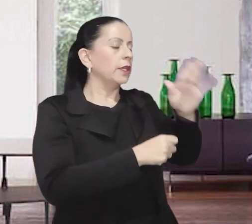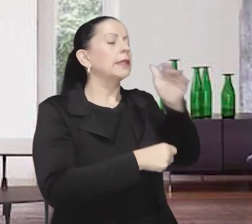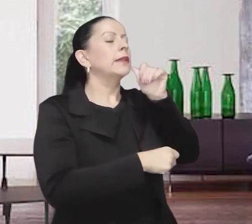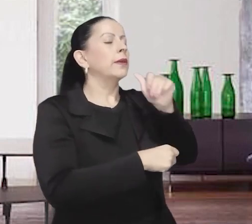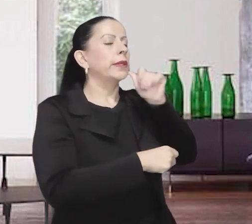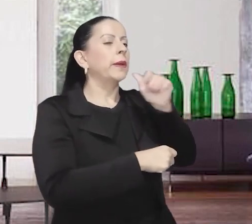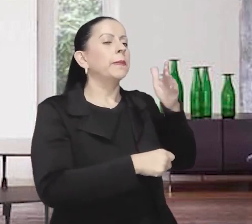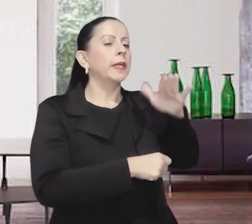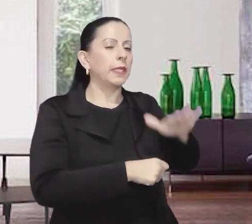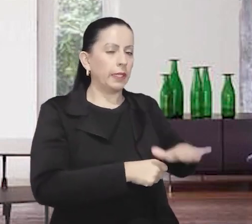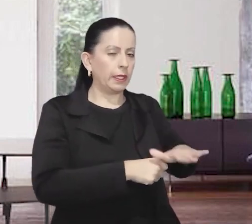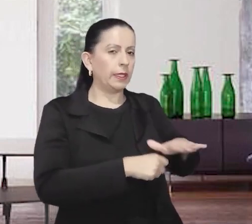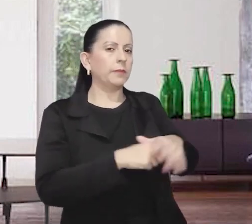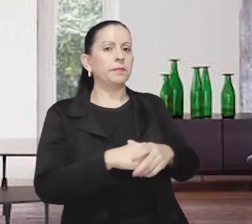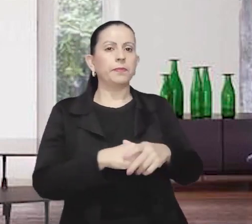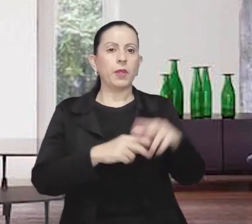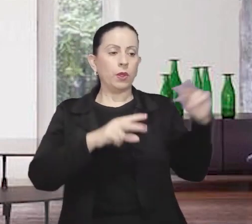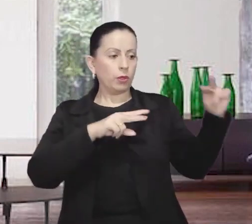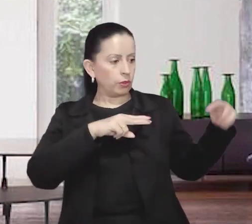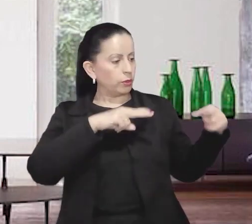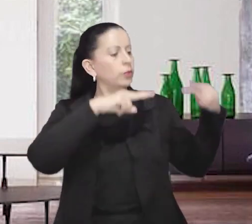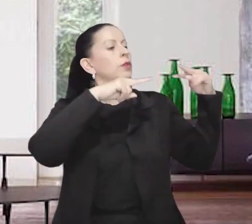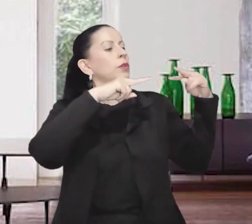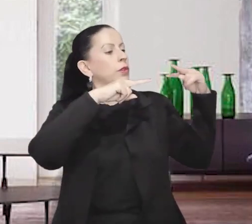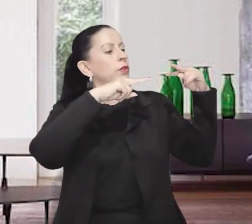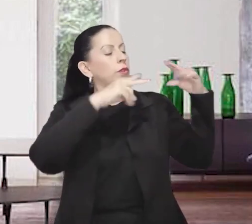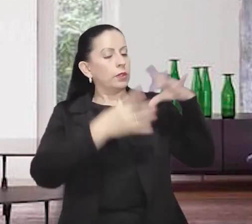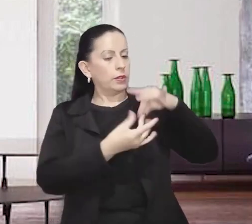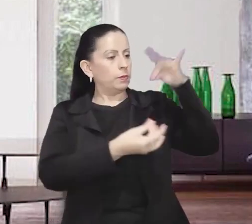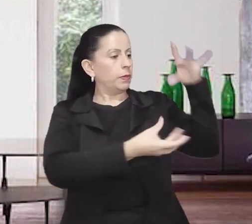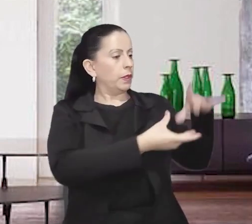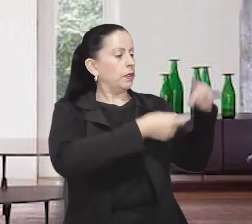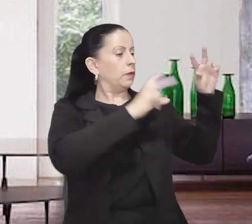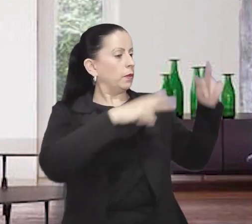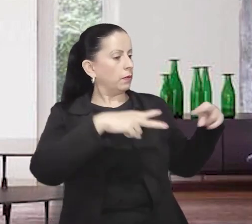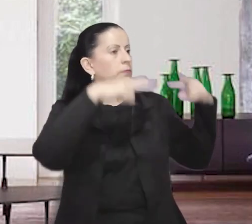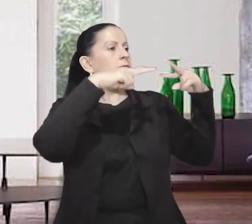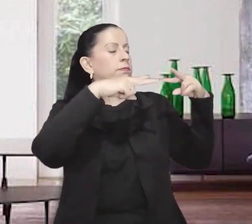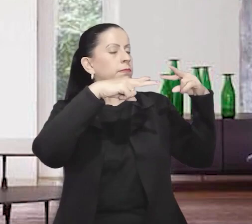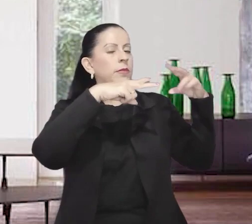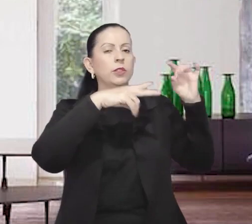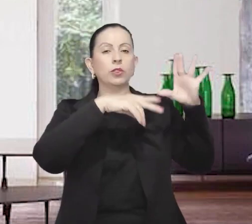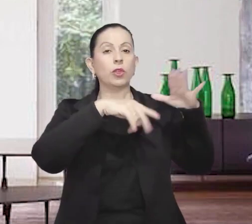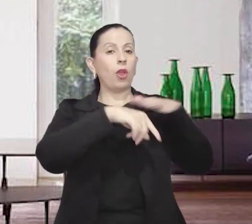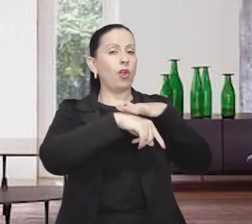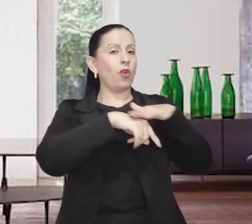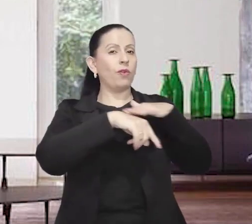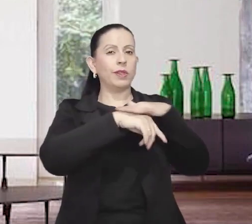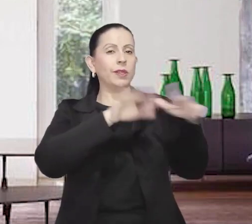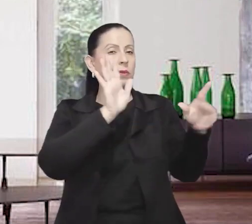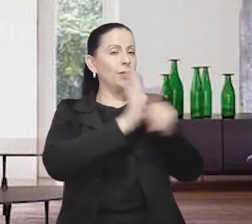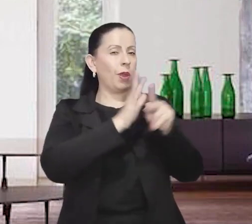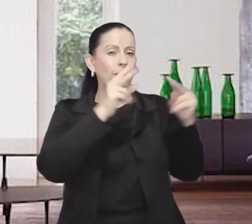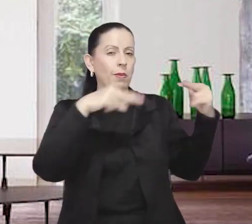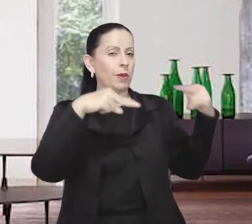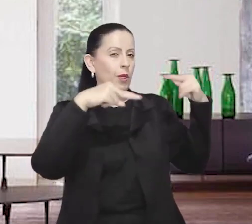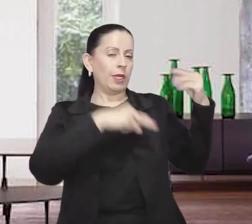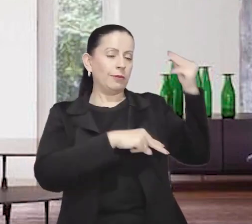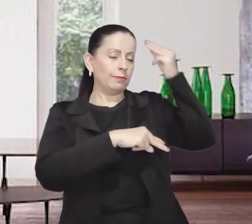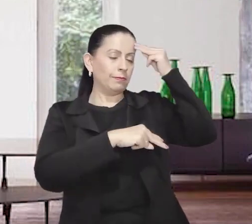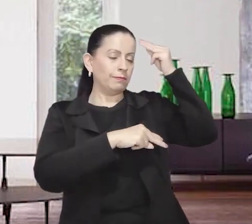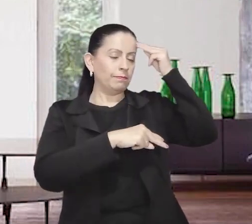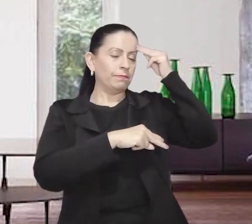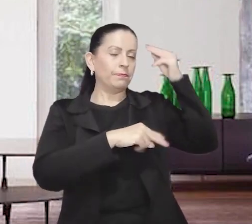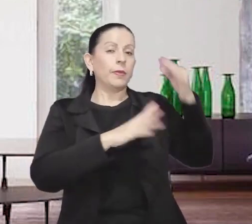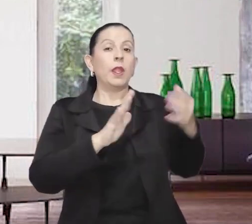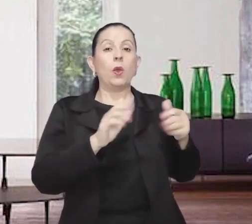Eles trocam mais um olhar como se conversassem telepaticamente. Em altíssima velocidade, um